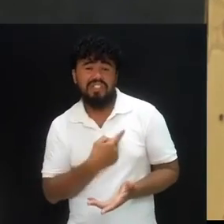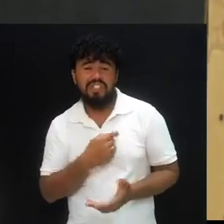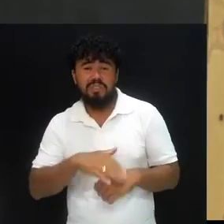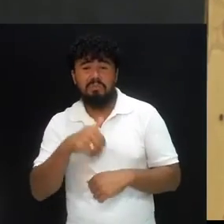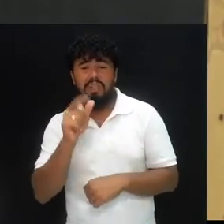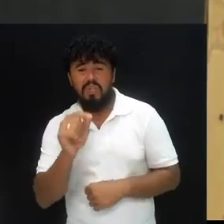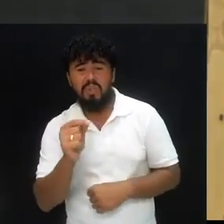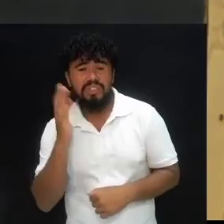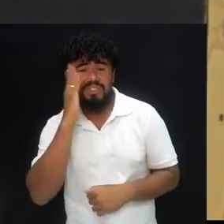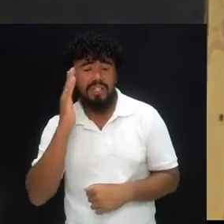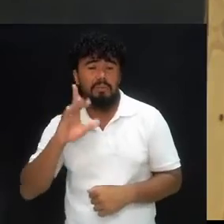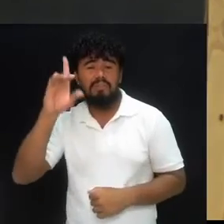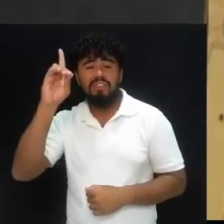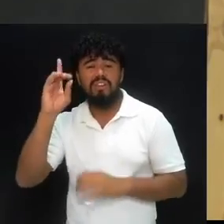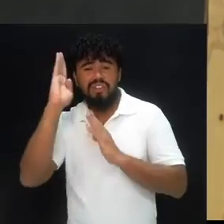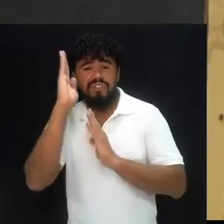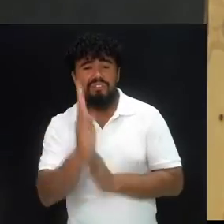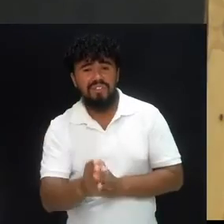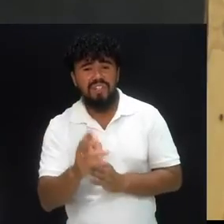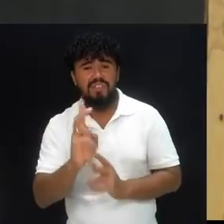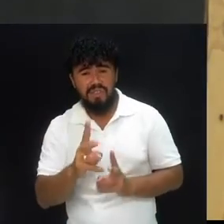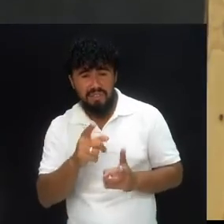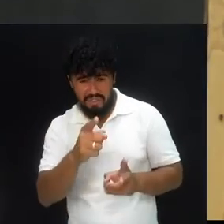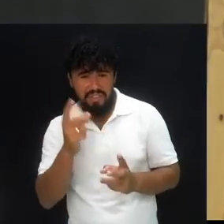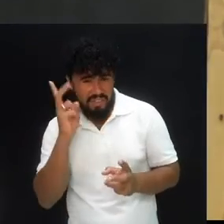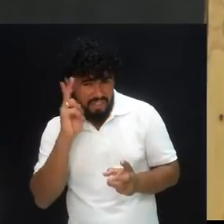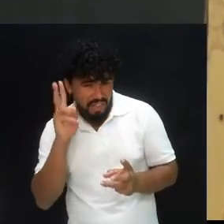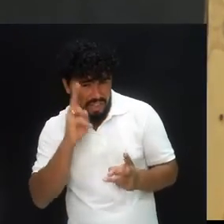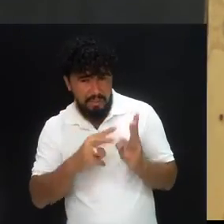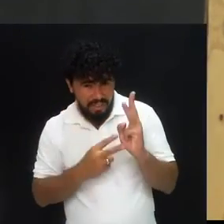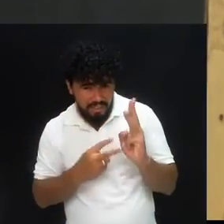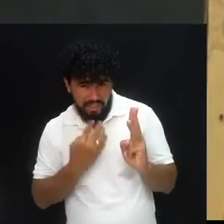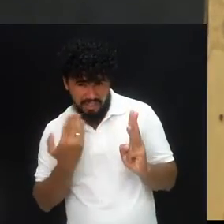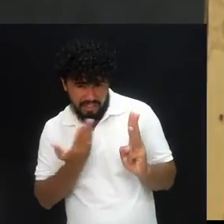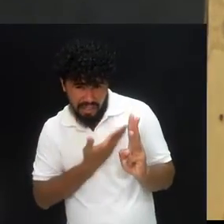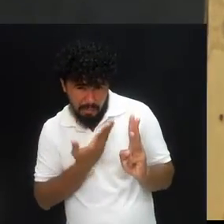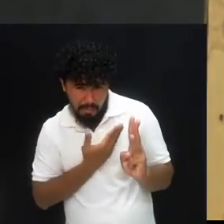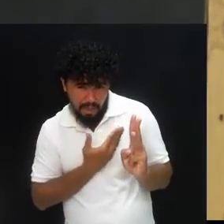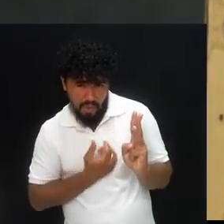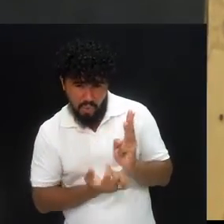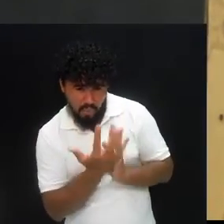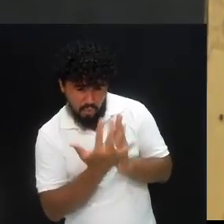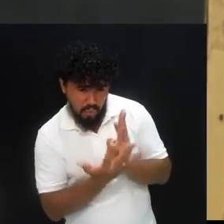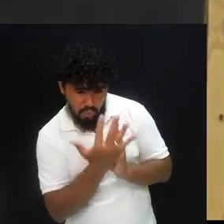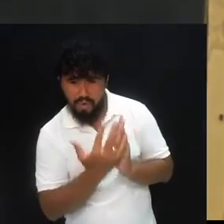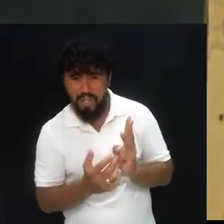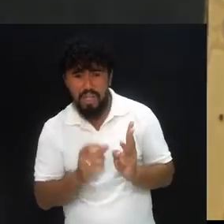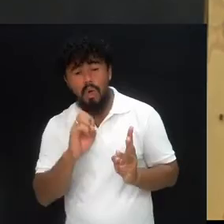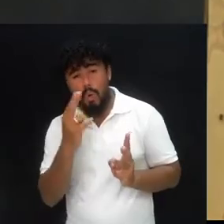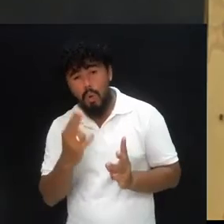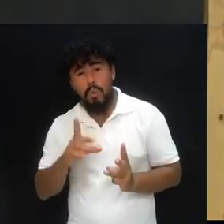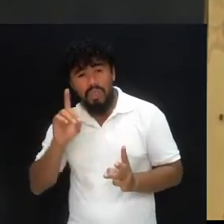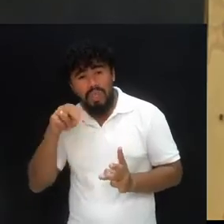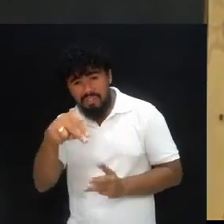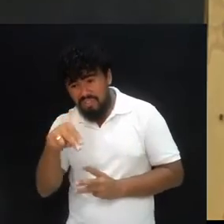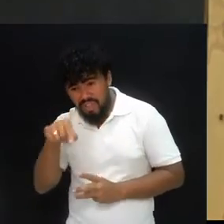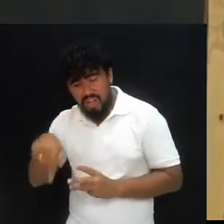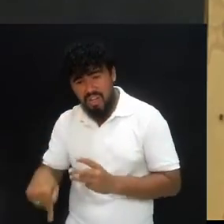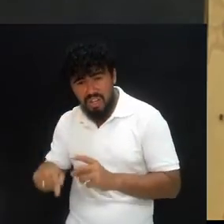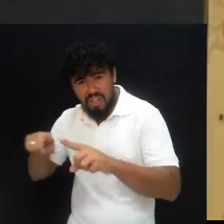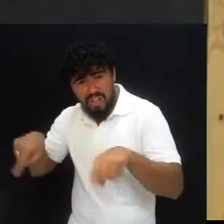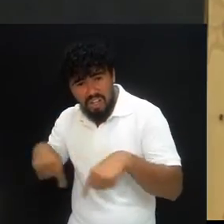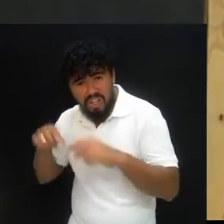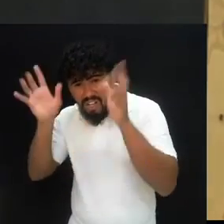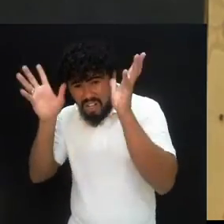que nós temos um Deus. Quer seja que o Sadrach, mas a capa de nego, diante de uma fornalha, quer seja diante da cova dos leões, o Senhor, no livro de Daniel, se